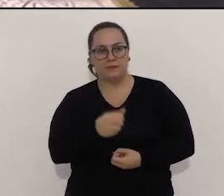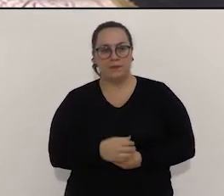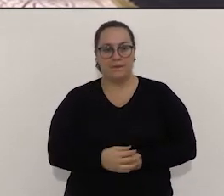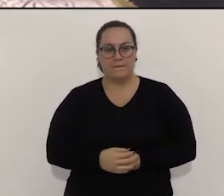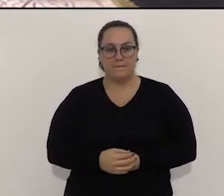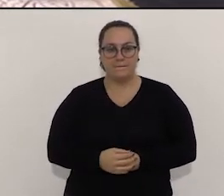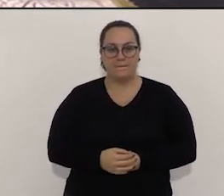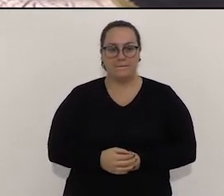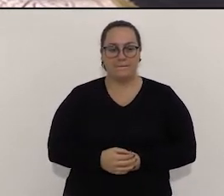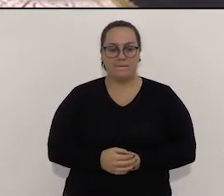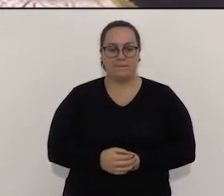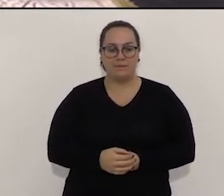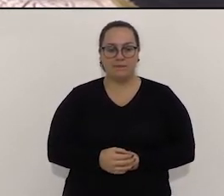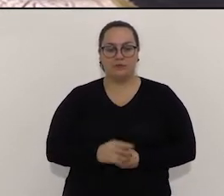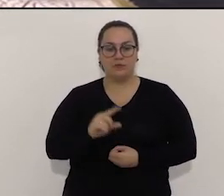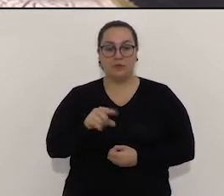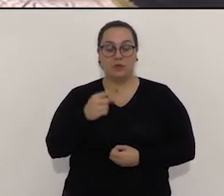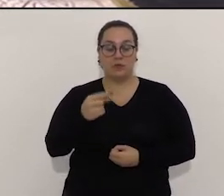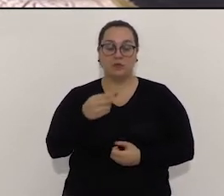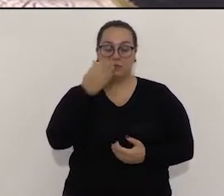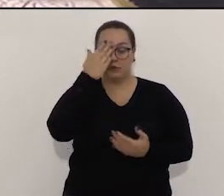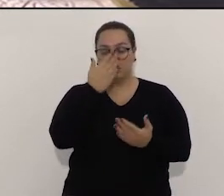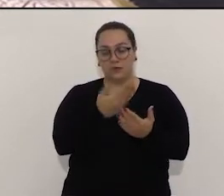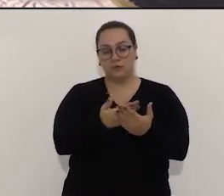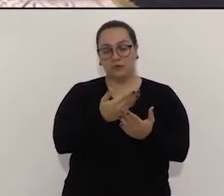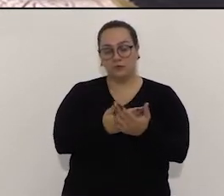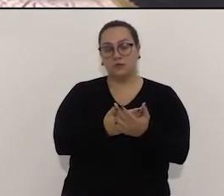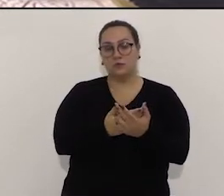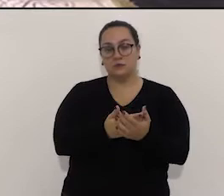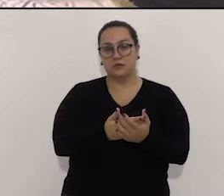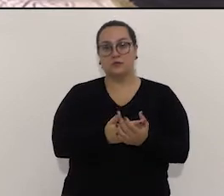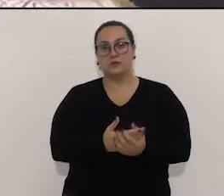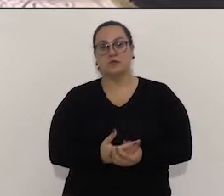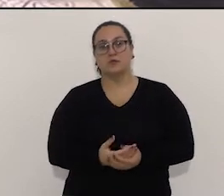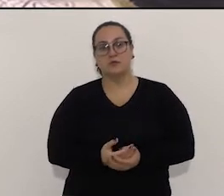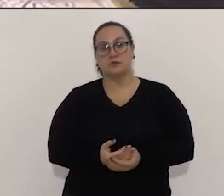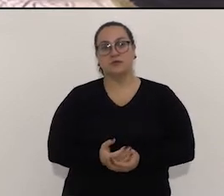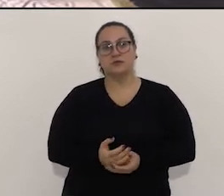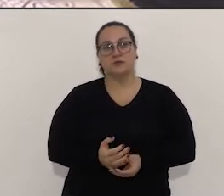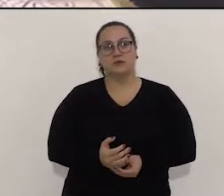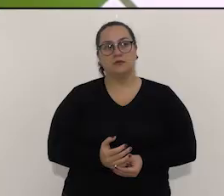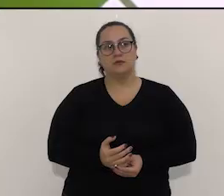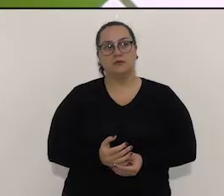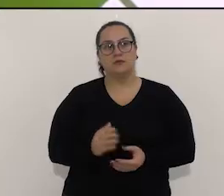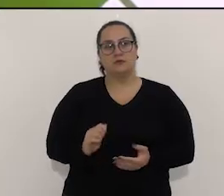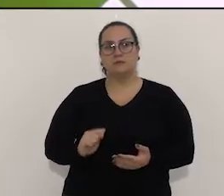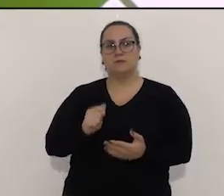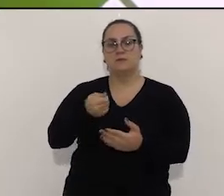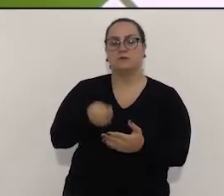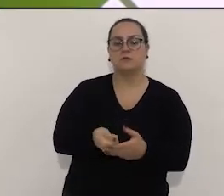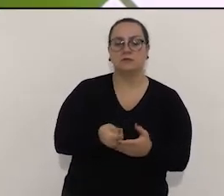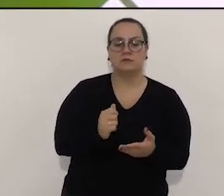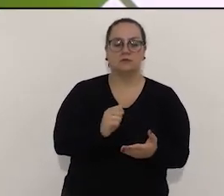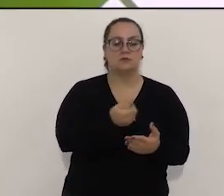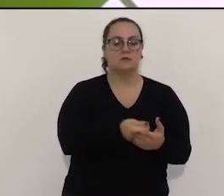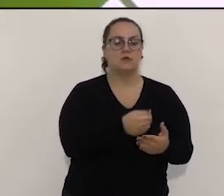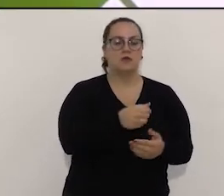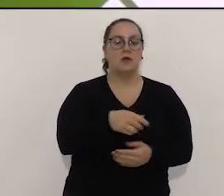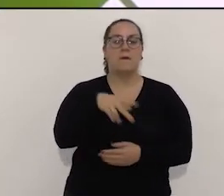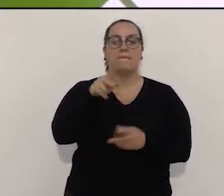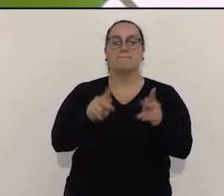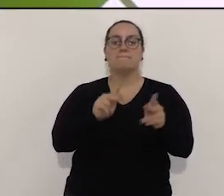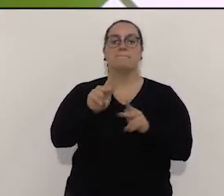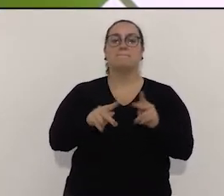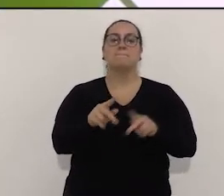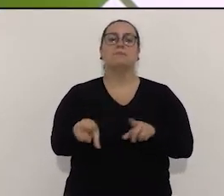processo. Eu acho que isso é possível. Mas vamos estudar, com certeza, esse processo. Eu acho que nós já pagamos. Então, o contribuinte de Avaré, que